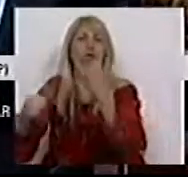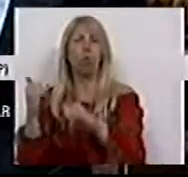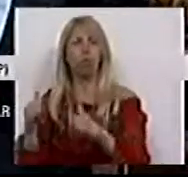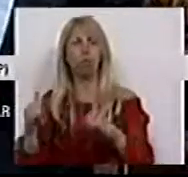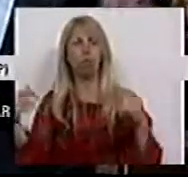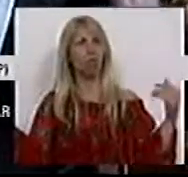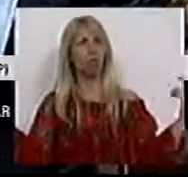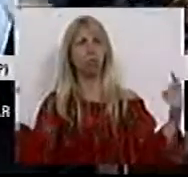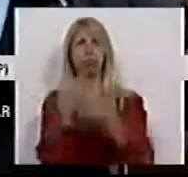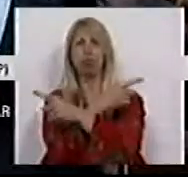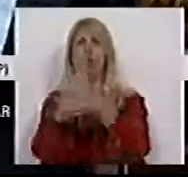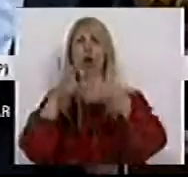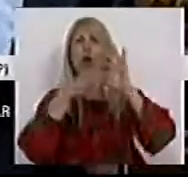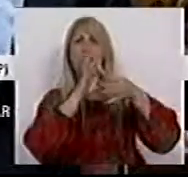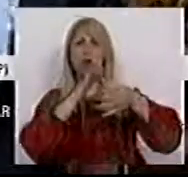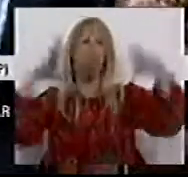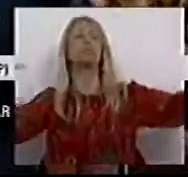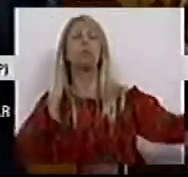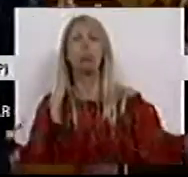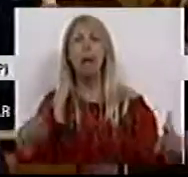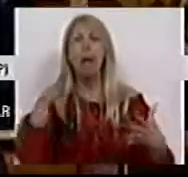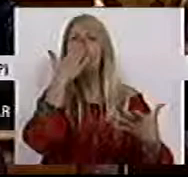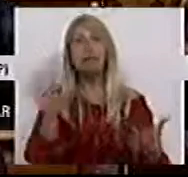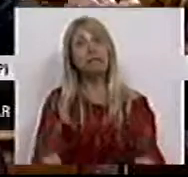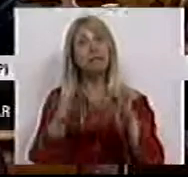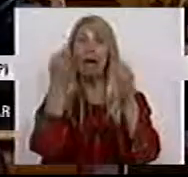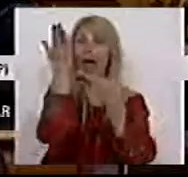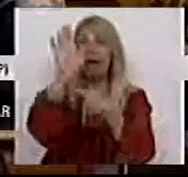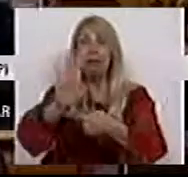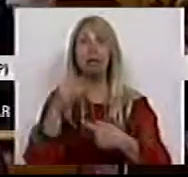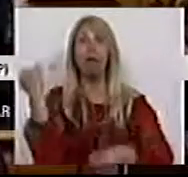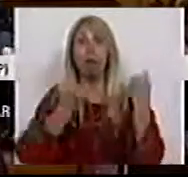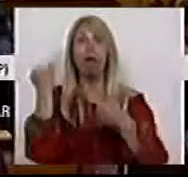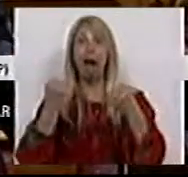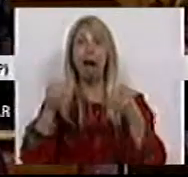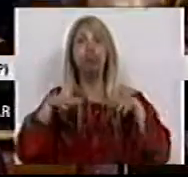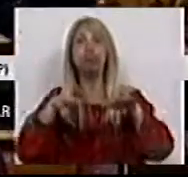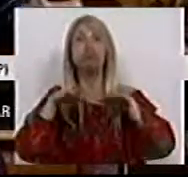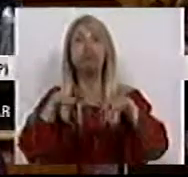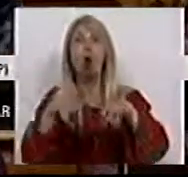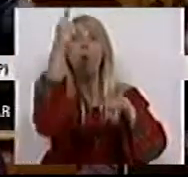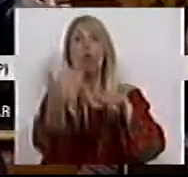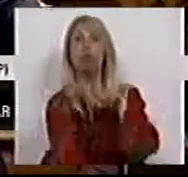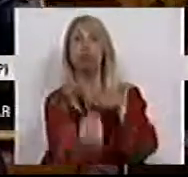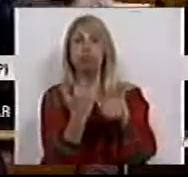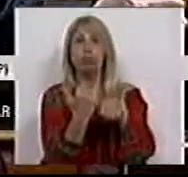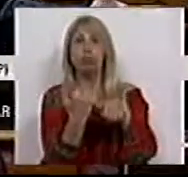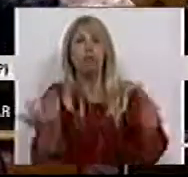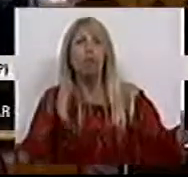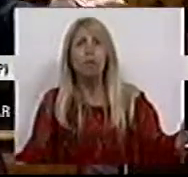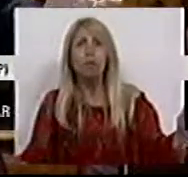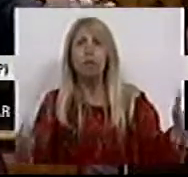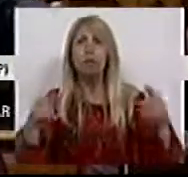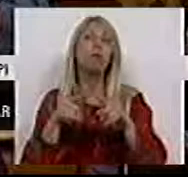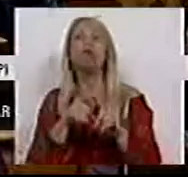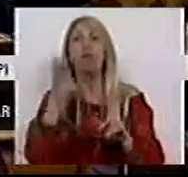parece ser conduzir uma viatura em contramão. E é isso que o CDS aqui vem fazer. E vem fazer de um modo que não